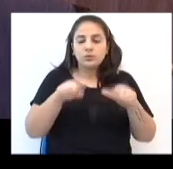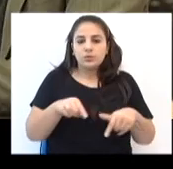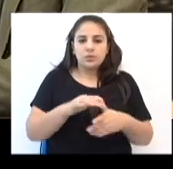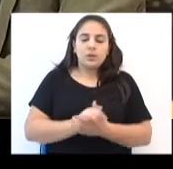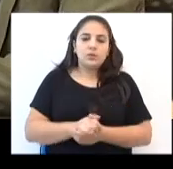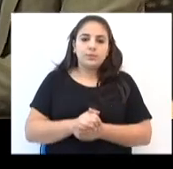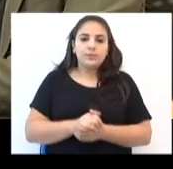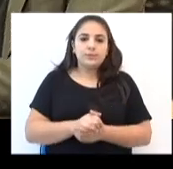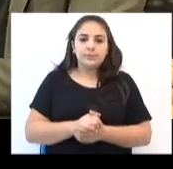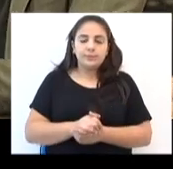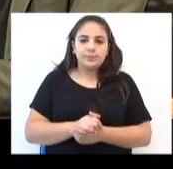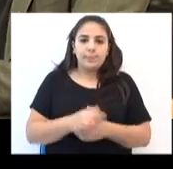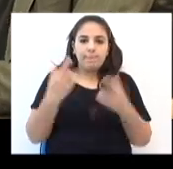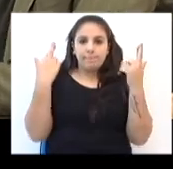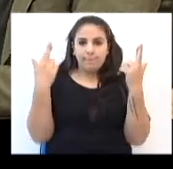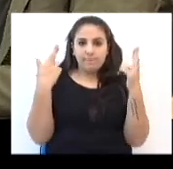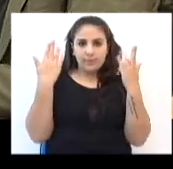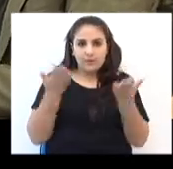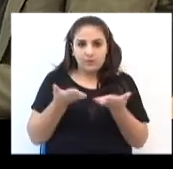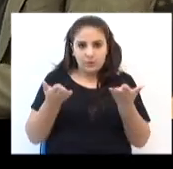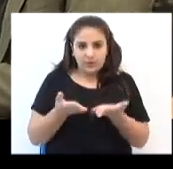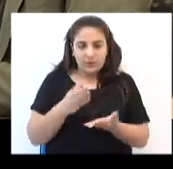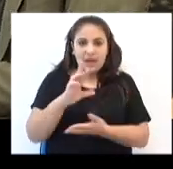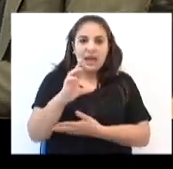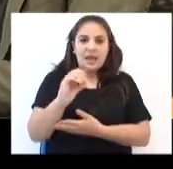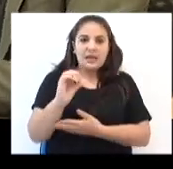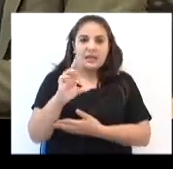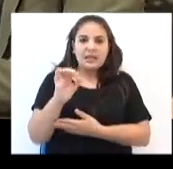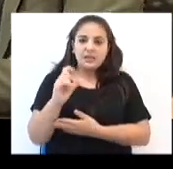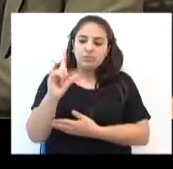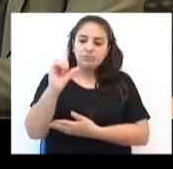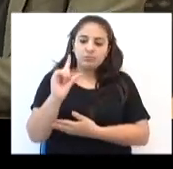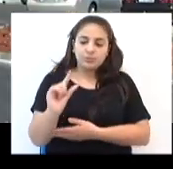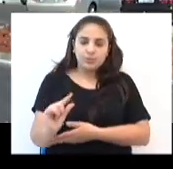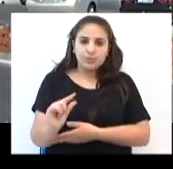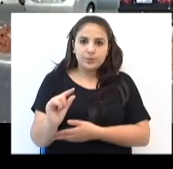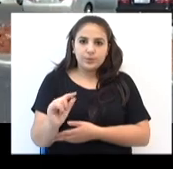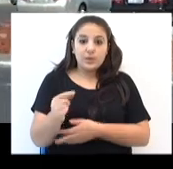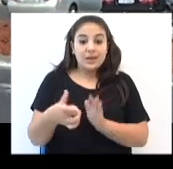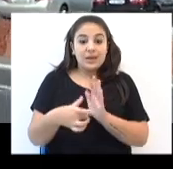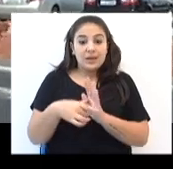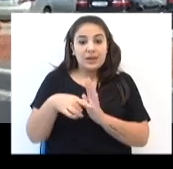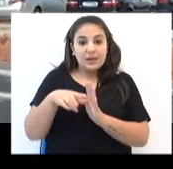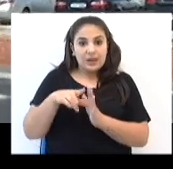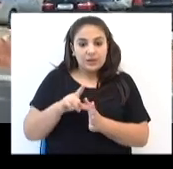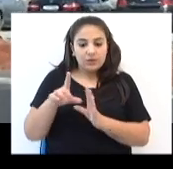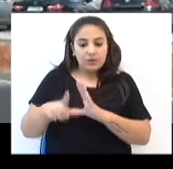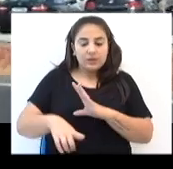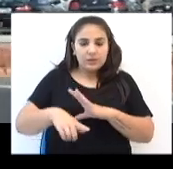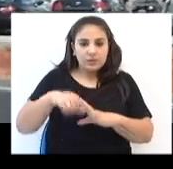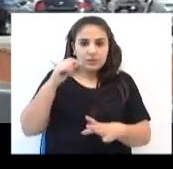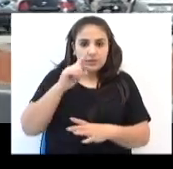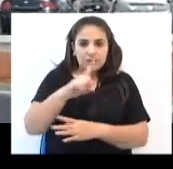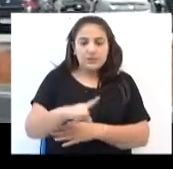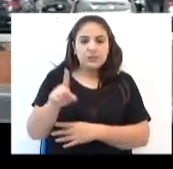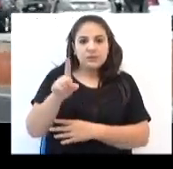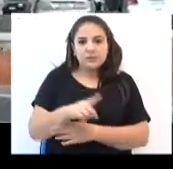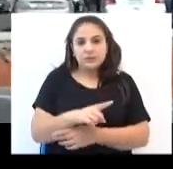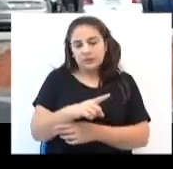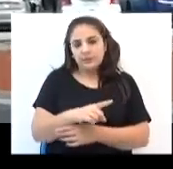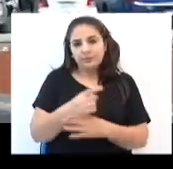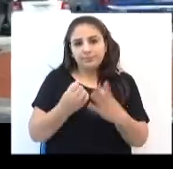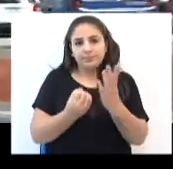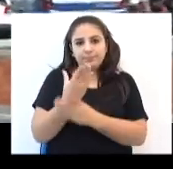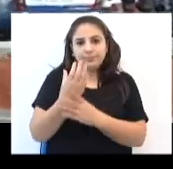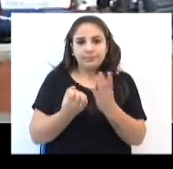deveria. A expectativa agora é para que a crise se amenize. Antes disso, a decisão de suspender